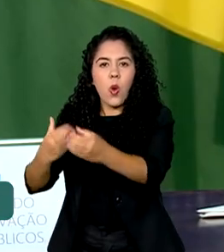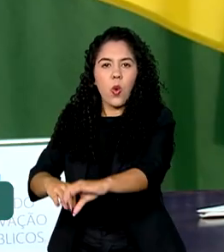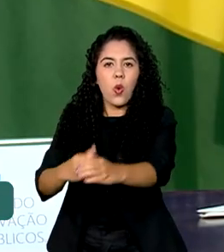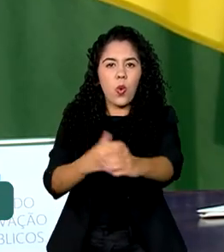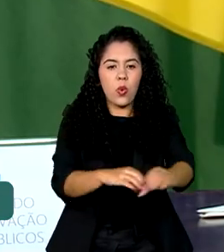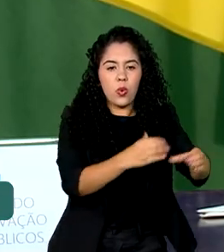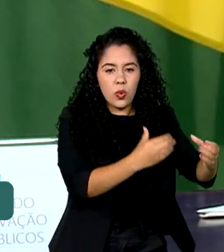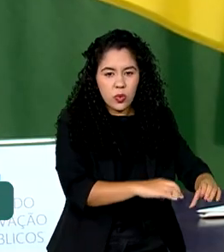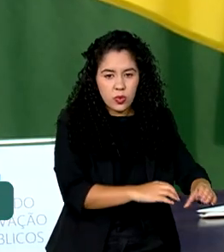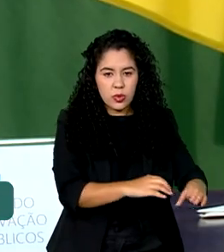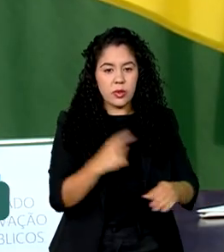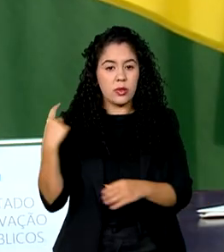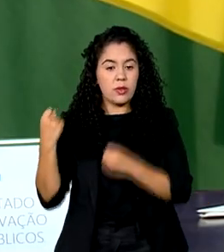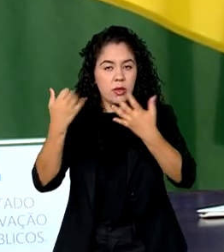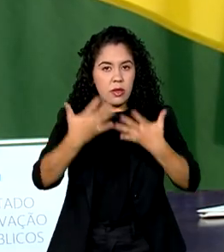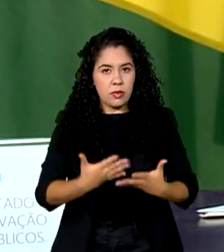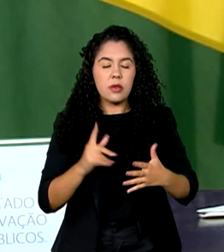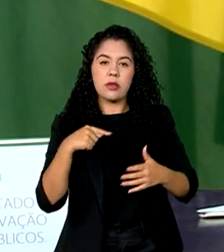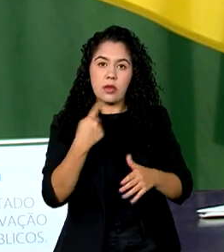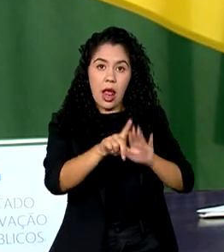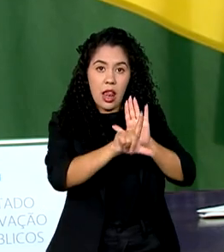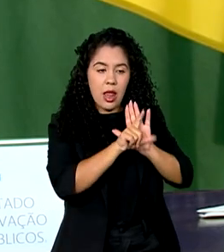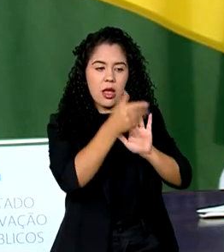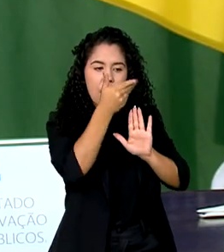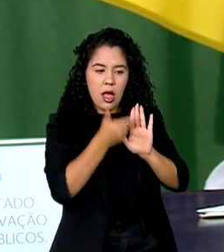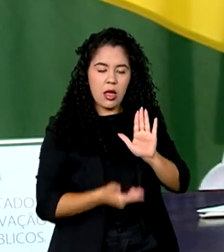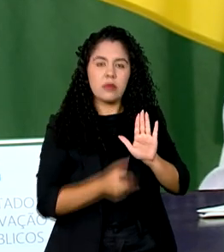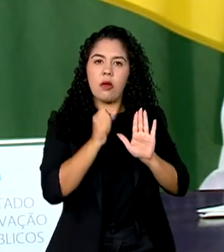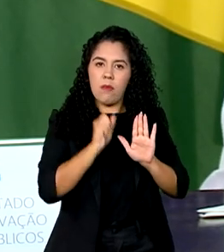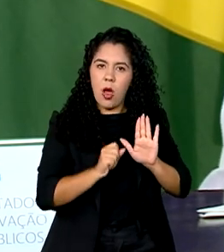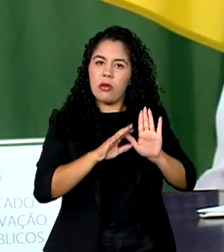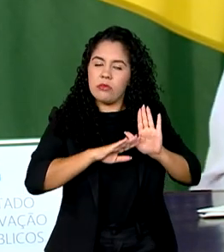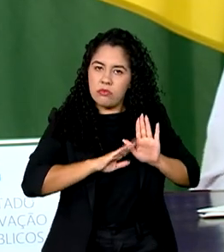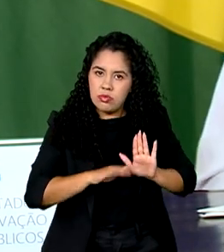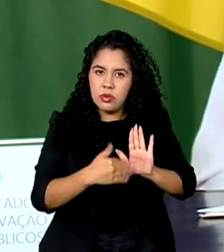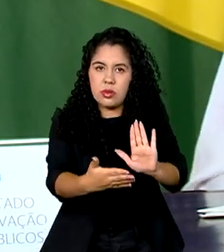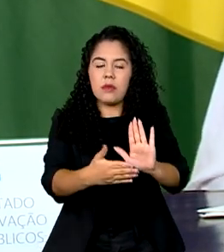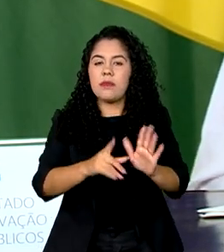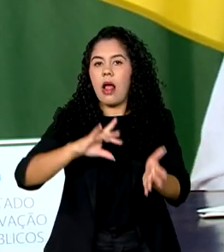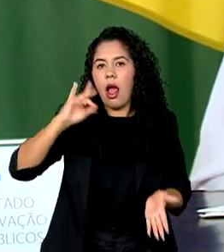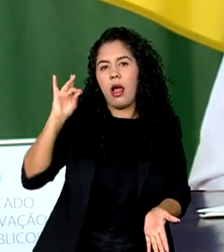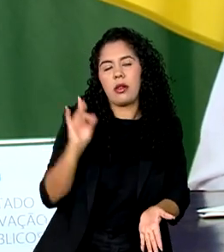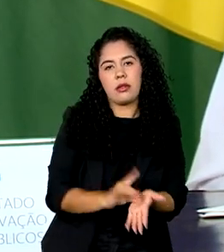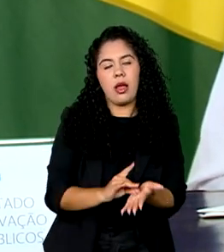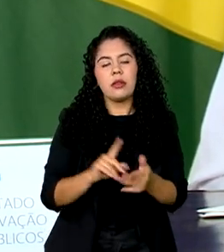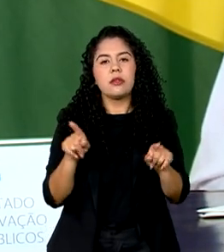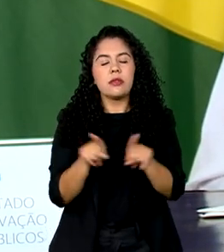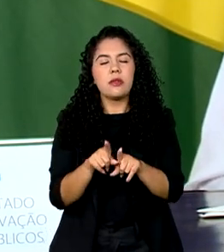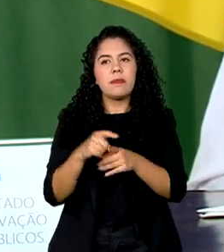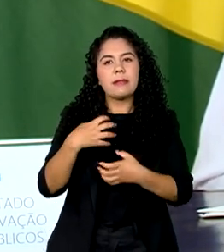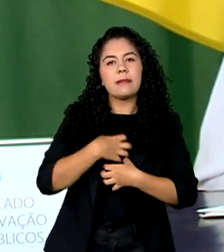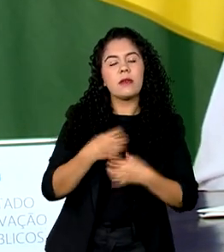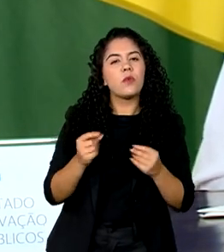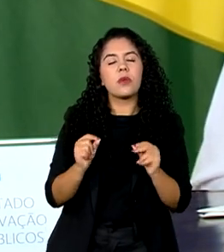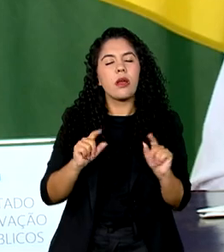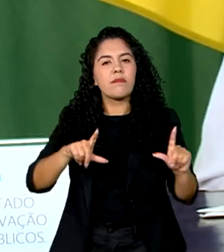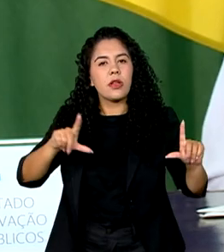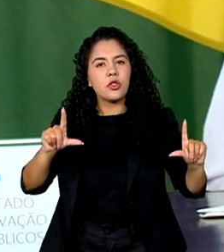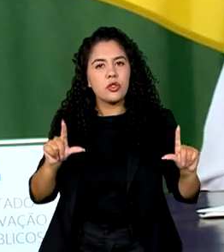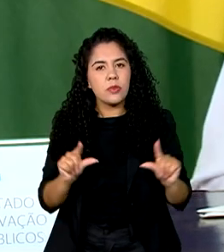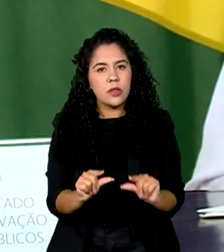possa então tocar essa lei e torná-la uma realidade e vai de fato, a nossa sensação é que vai reduzir a